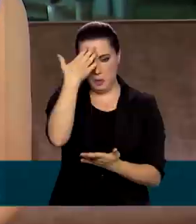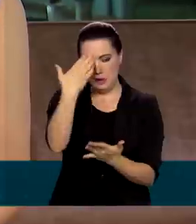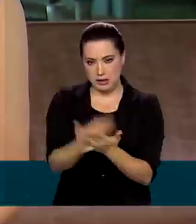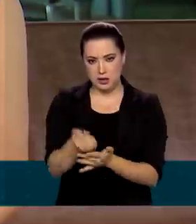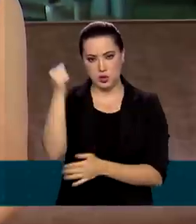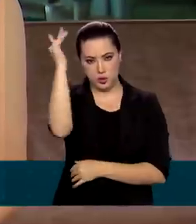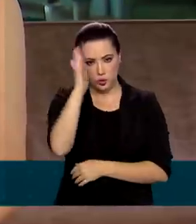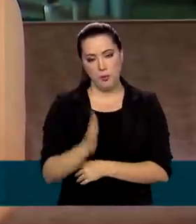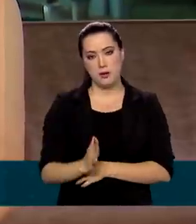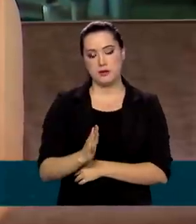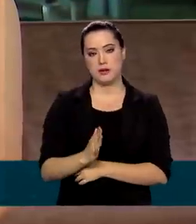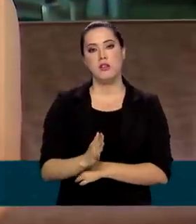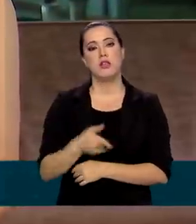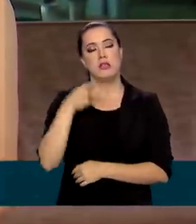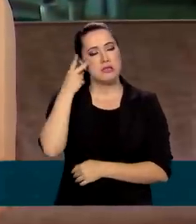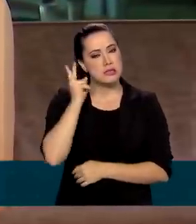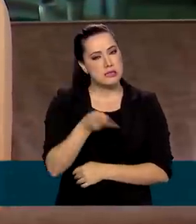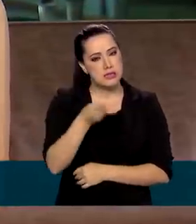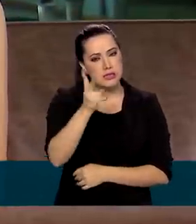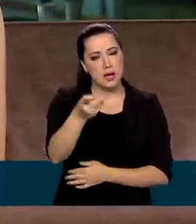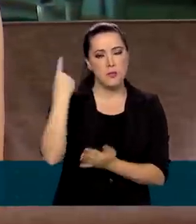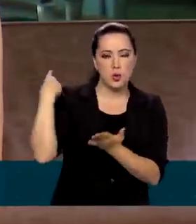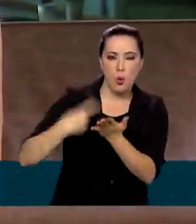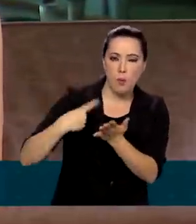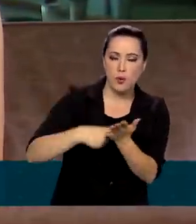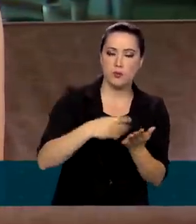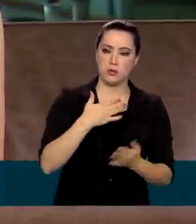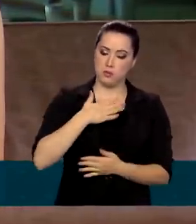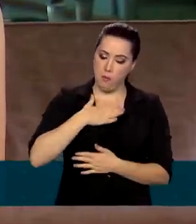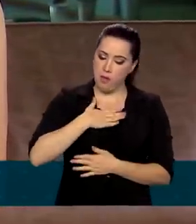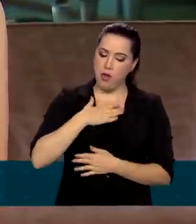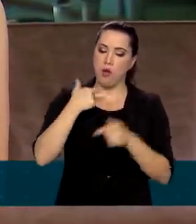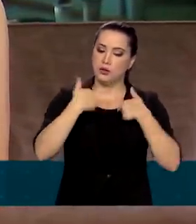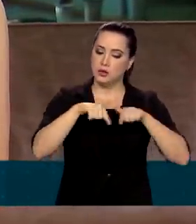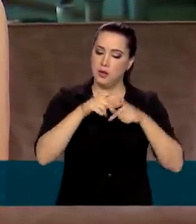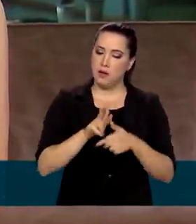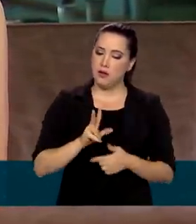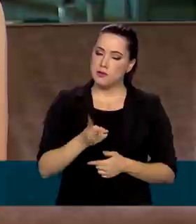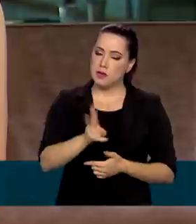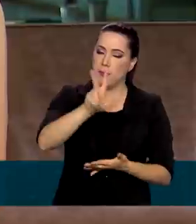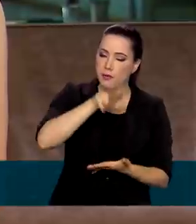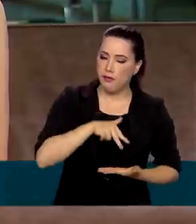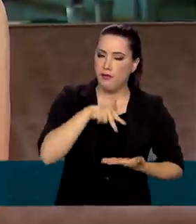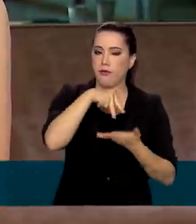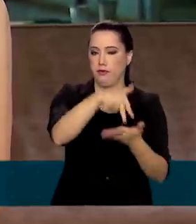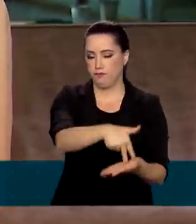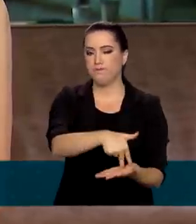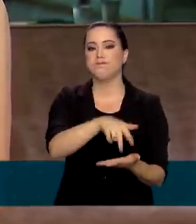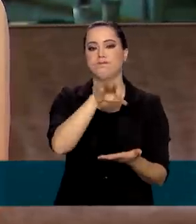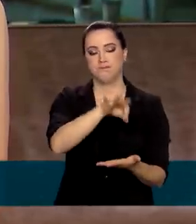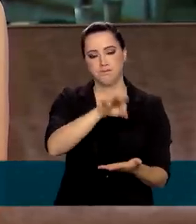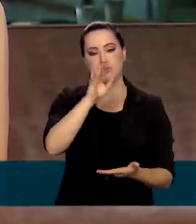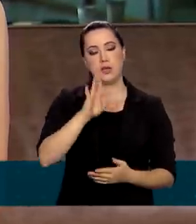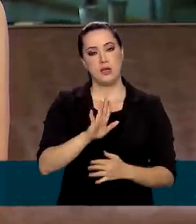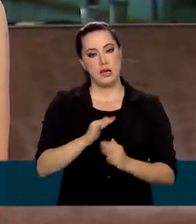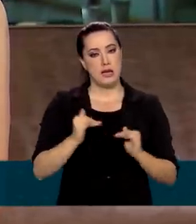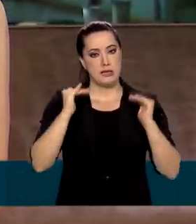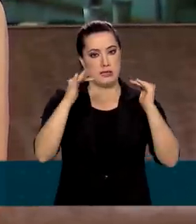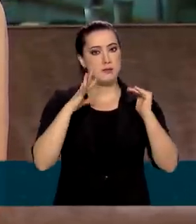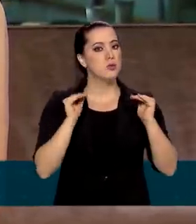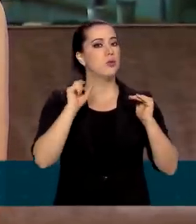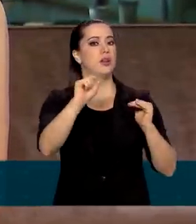no Brasil. Continuarei cumprindo essa nobre missão, com a mesma firmeza e disposição, sobretudo com